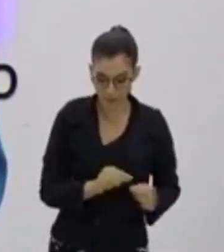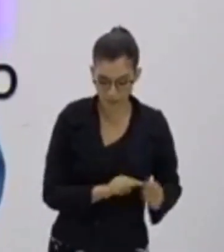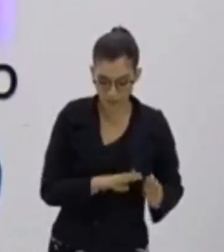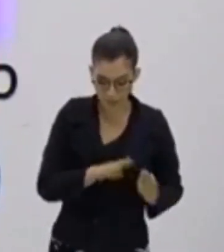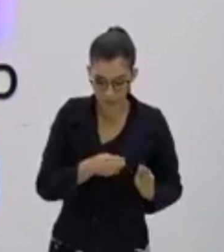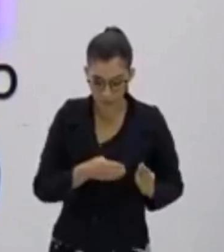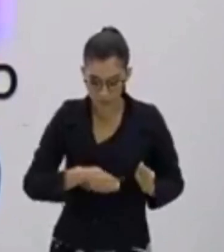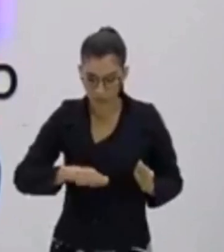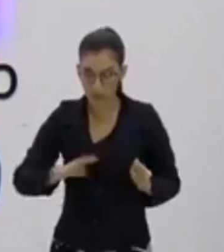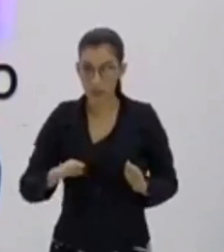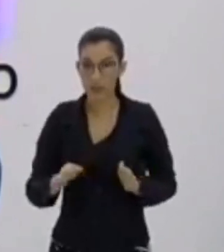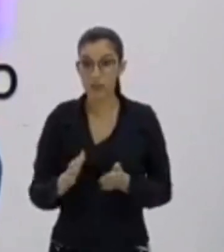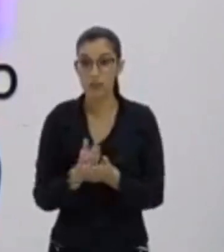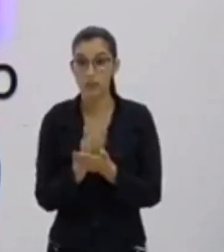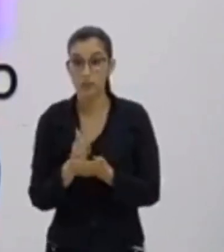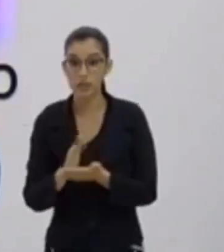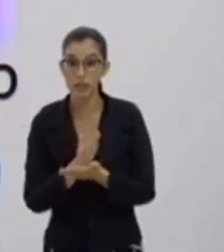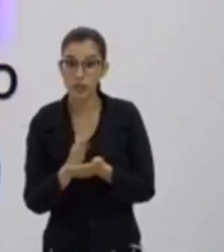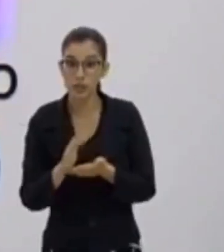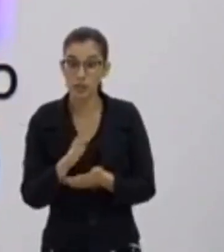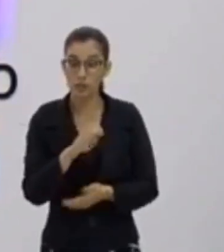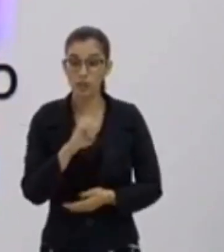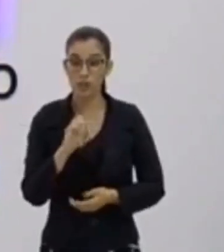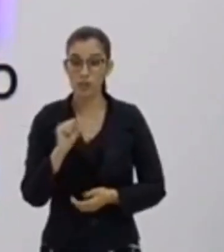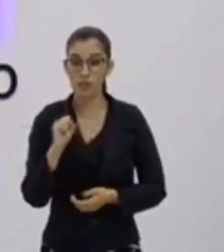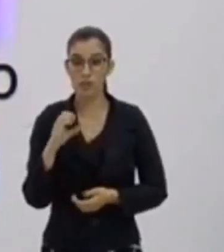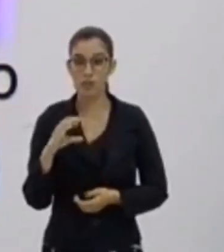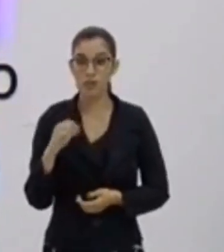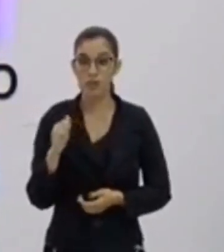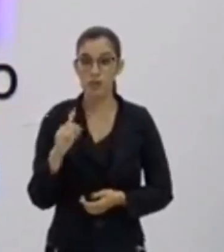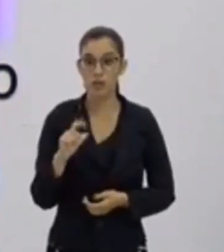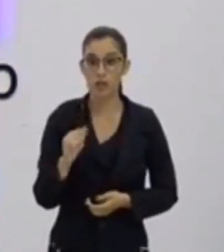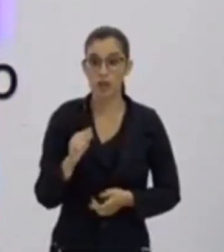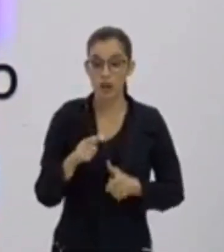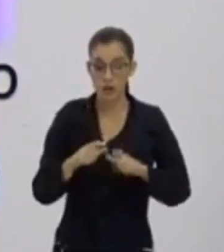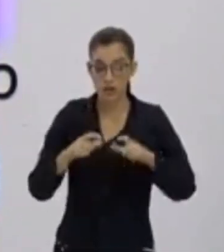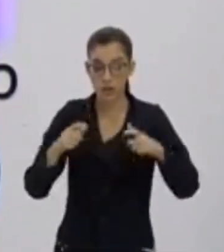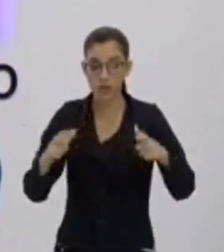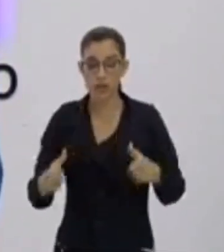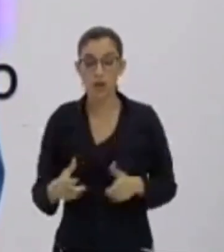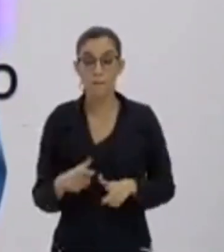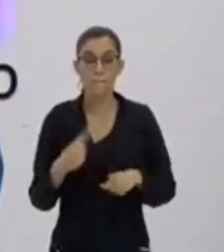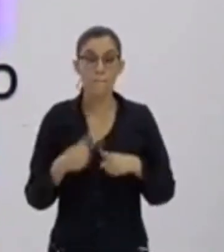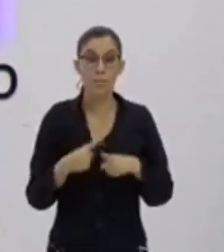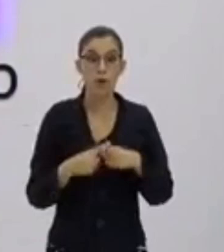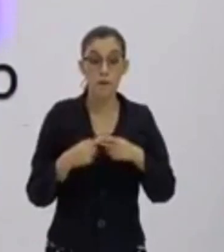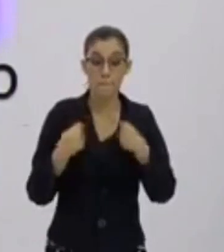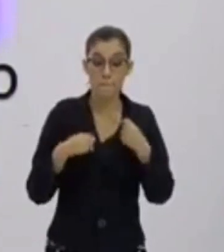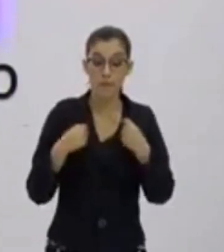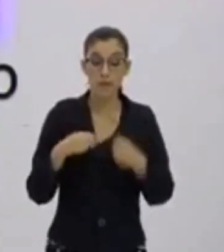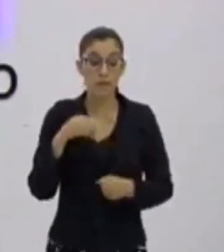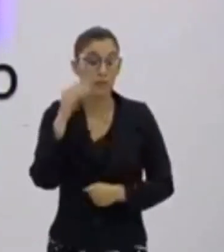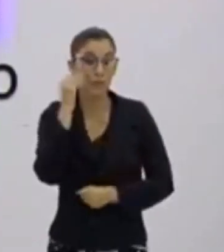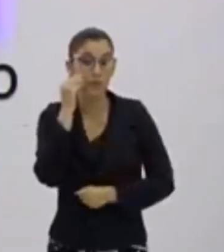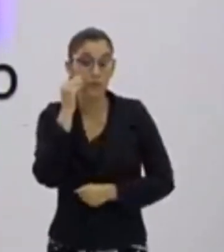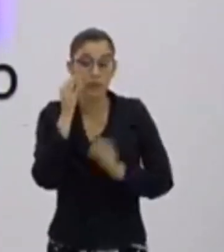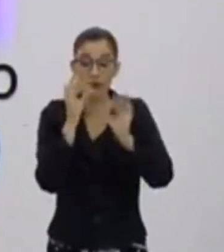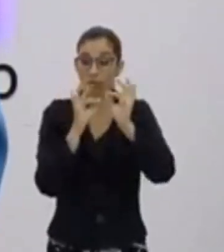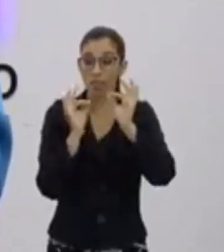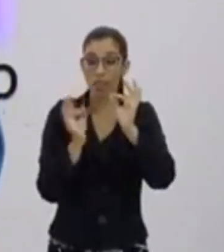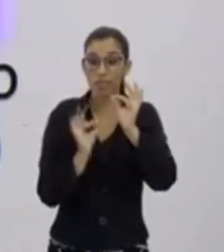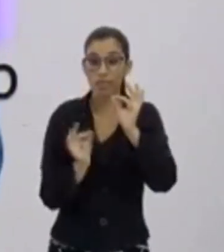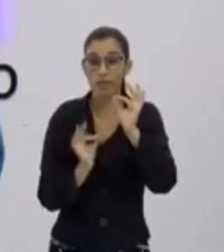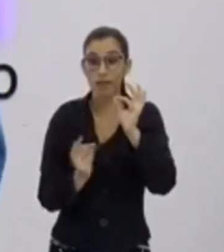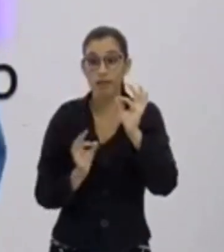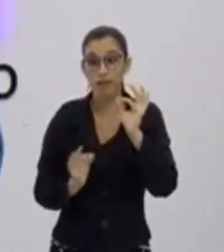porque você precisa perceber detalhes da área de serviço daquele prédio, da sacada. Ou seja, você precisa ver